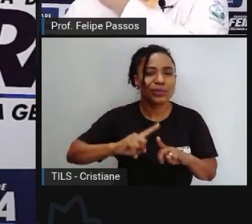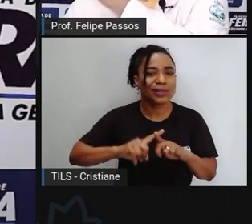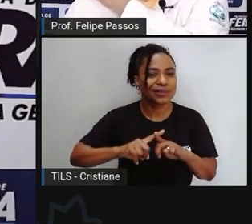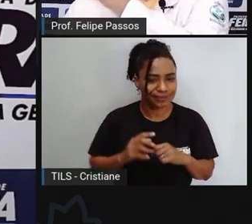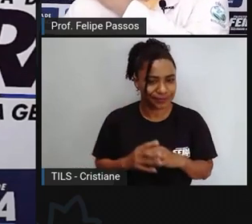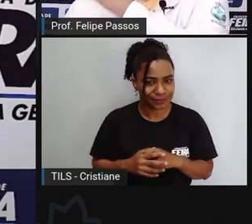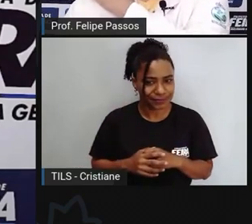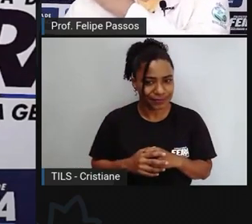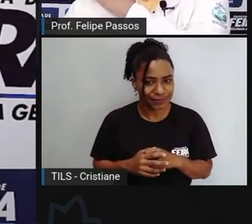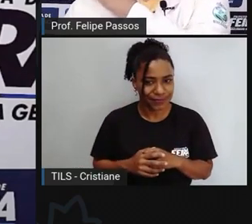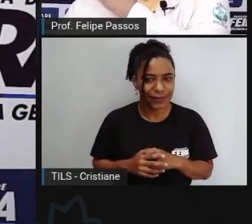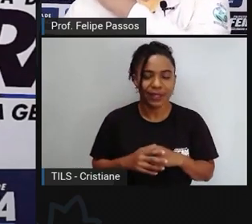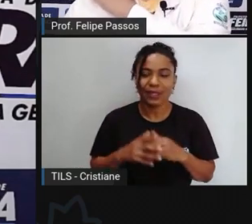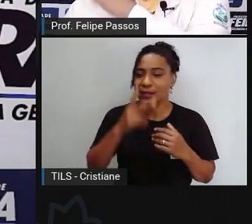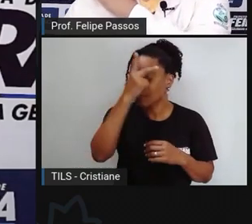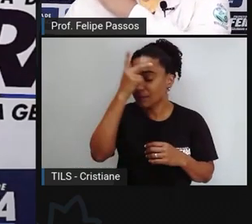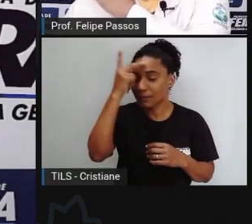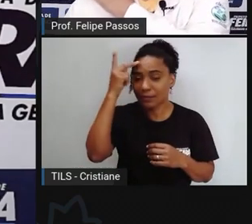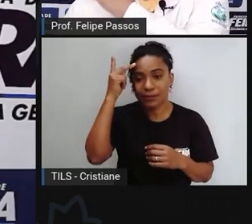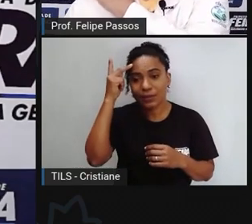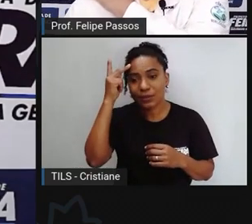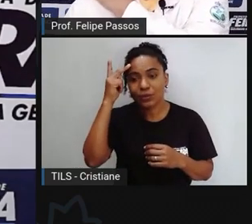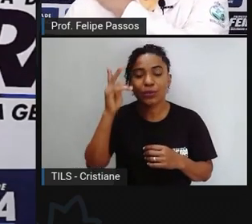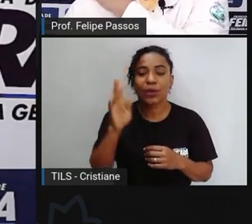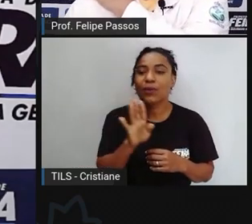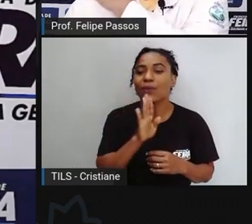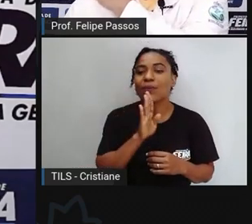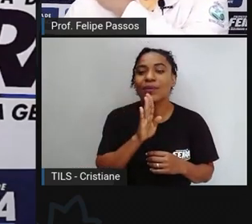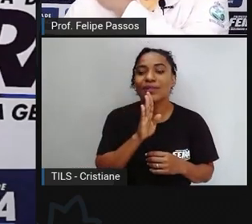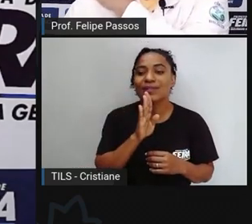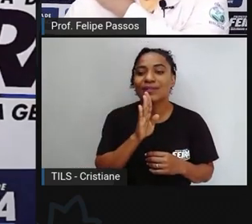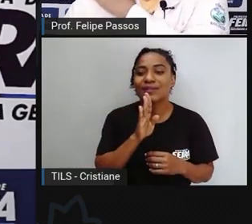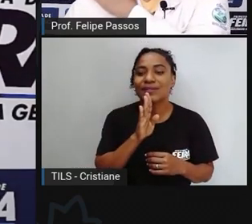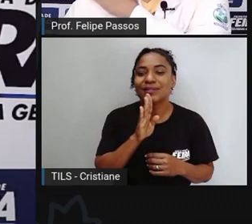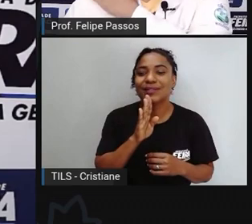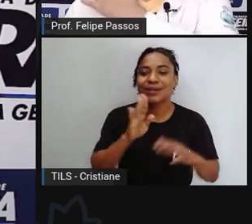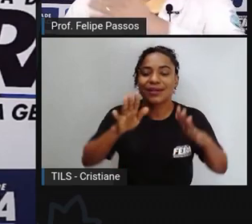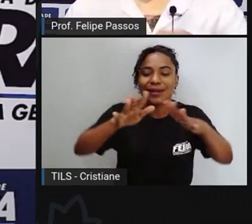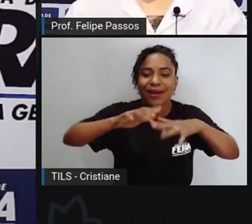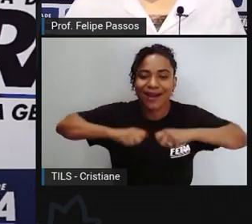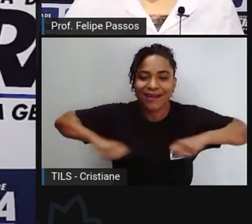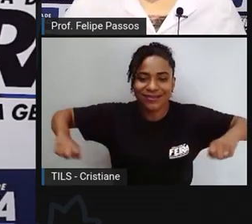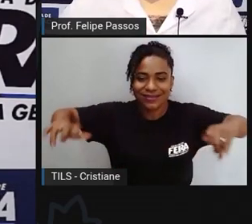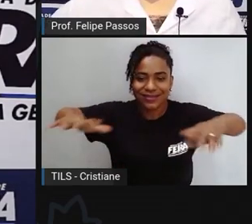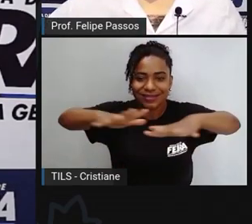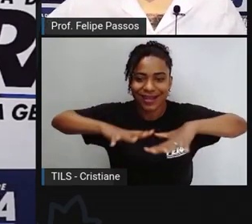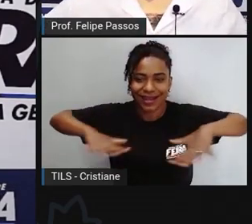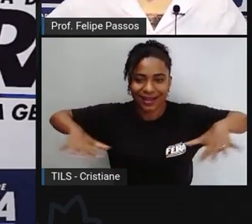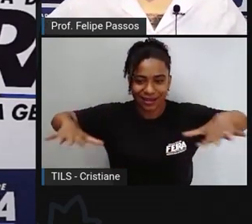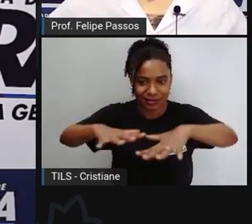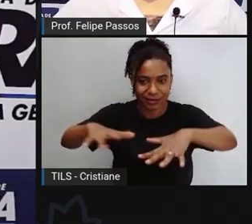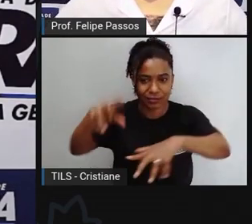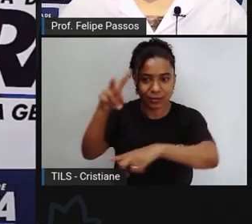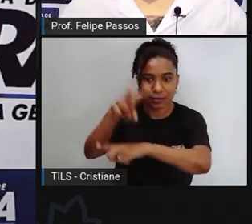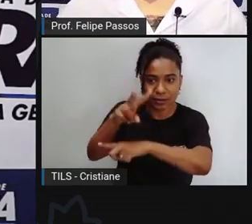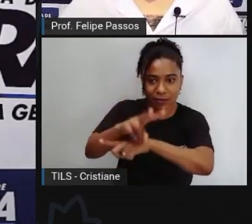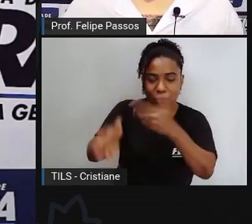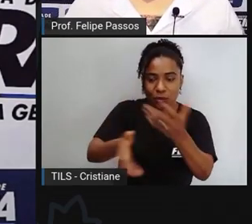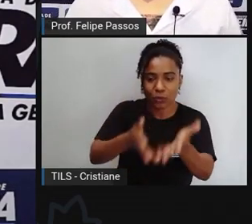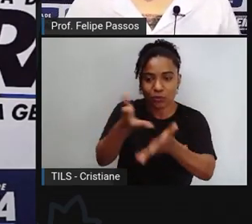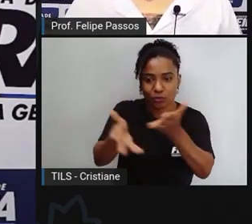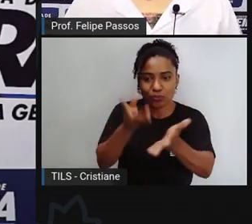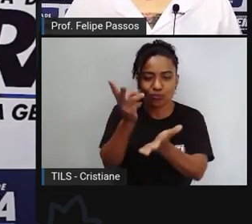importante as pessoas conhecerem a área de preservação permanente o